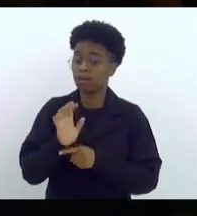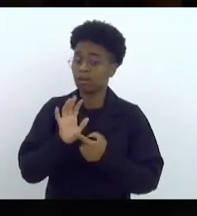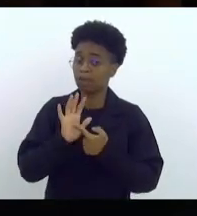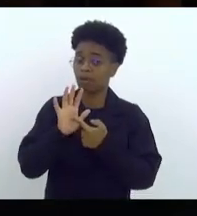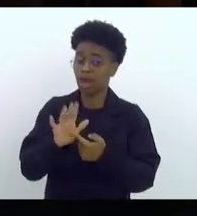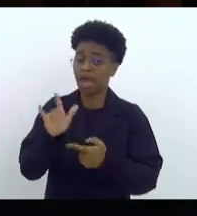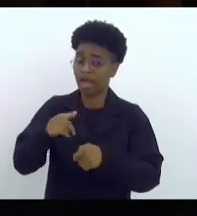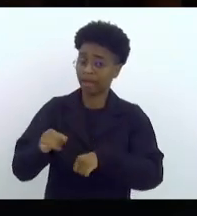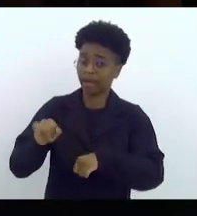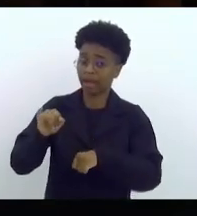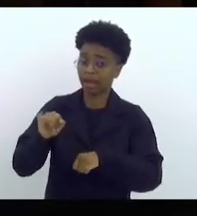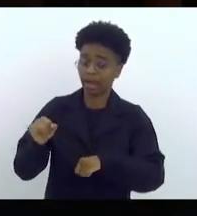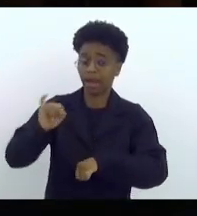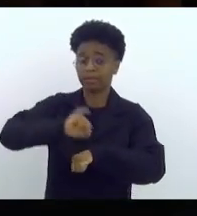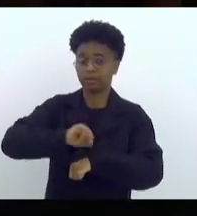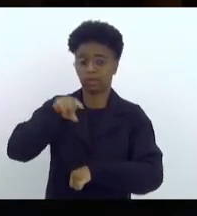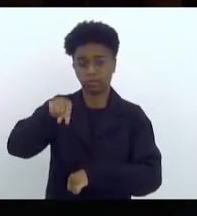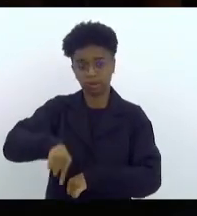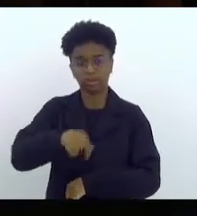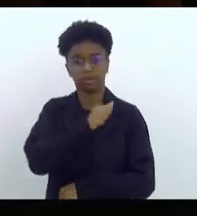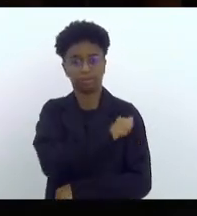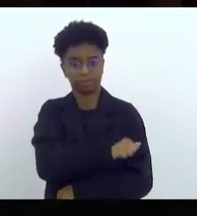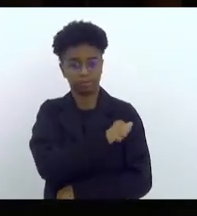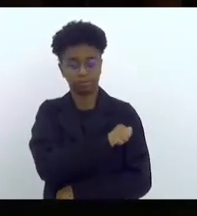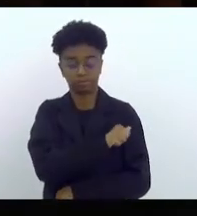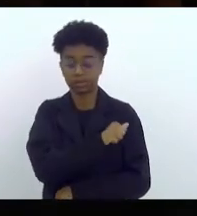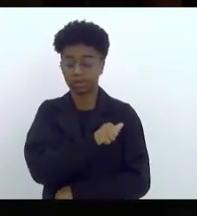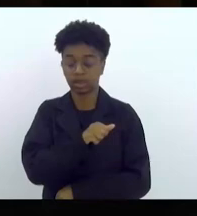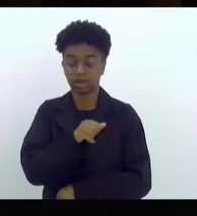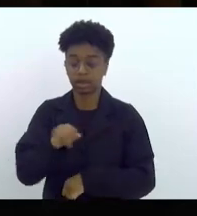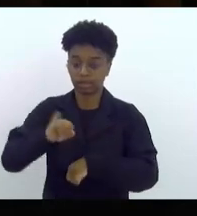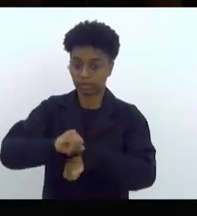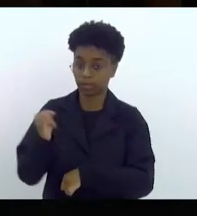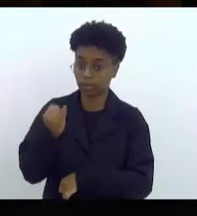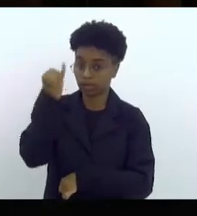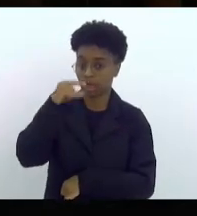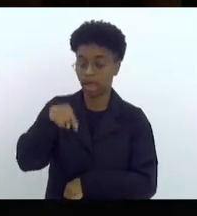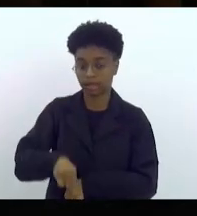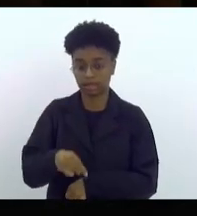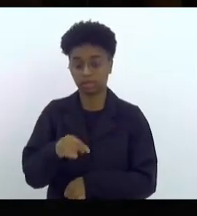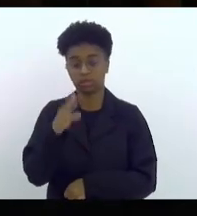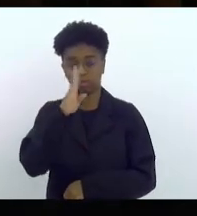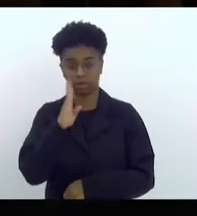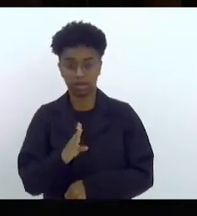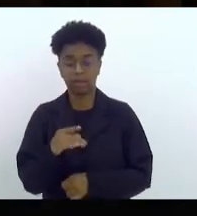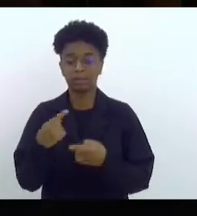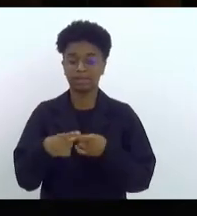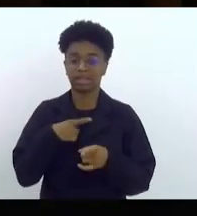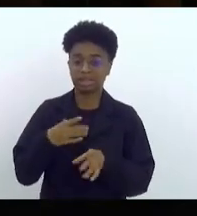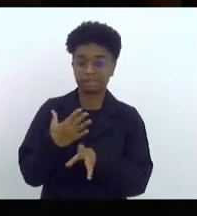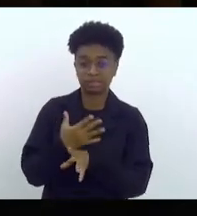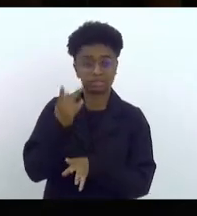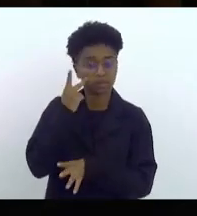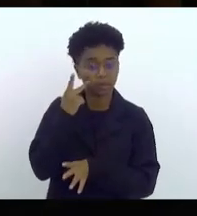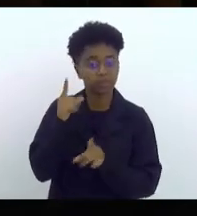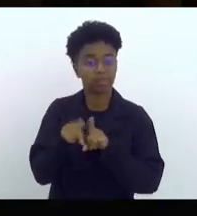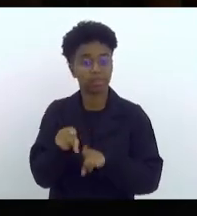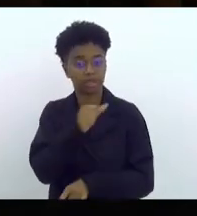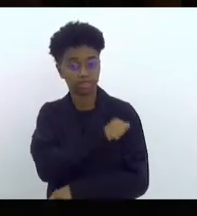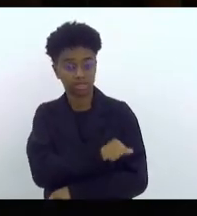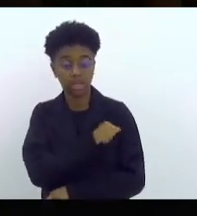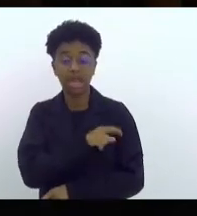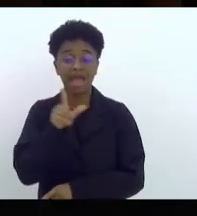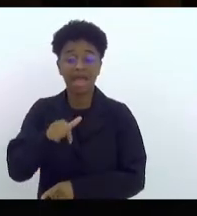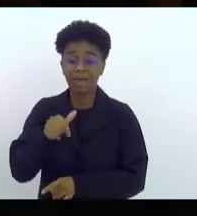capitais importantes do nosso país, como a própria cidade de São Paulo e a própria cidade do Rio de Janeiro, como o